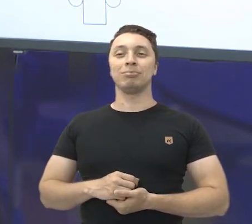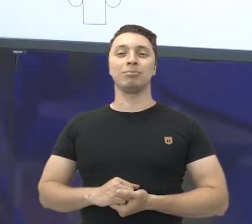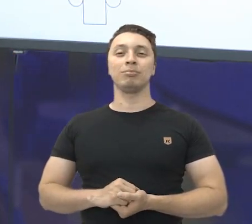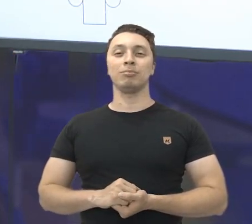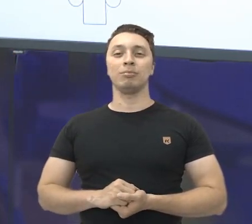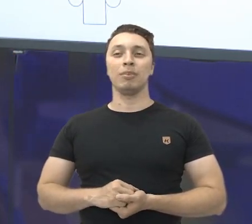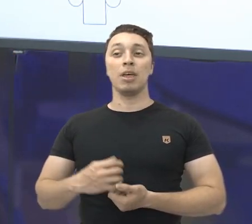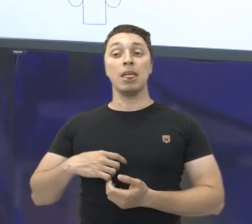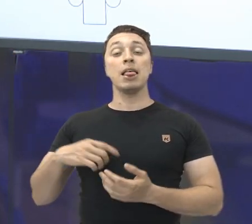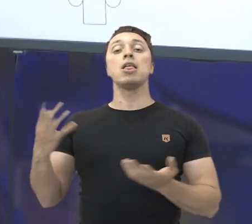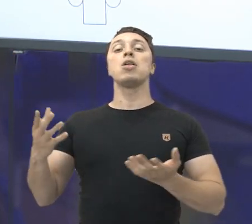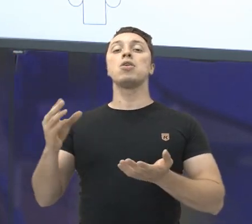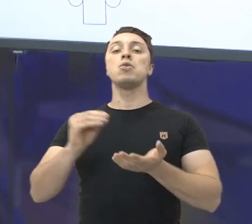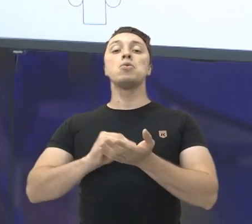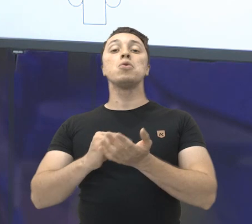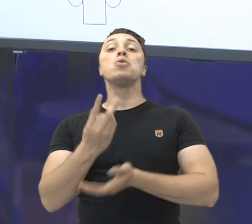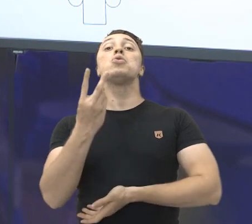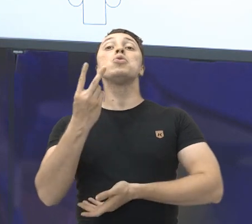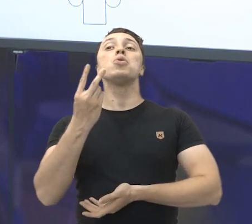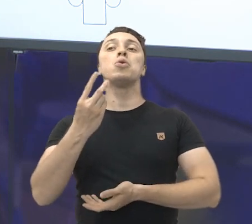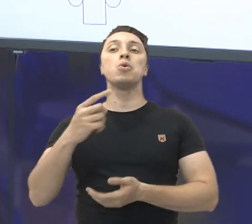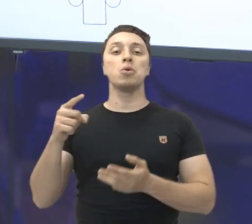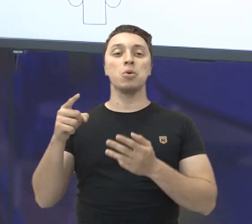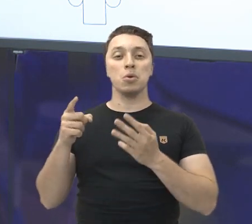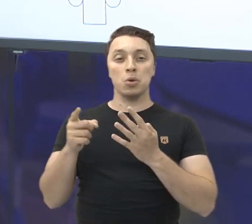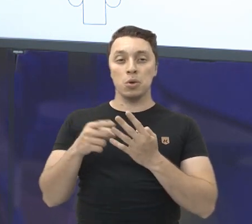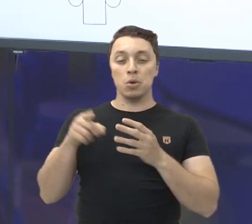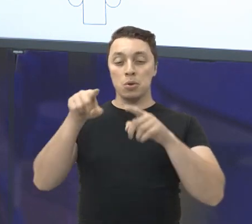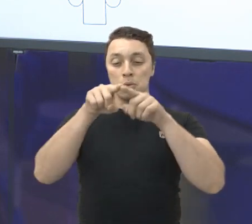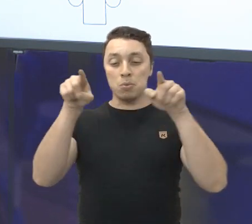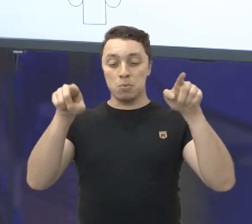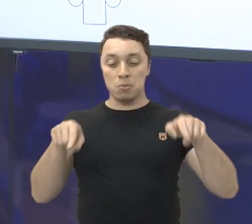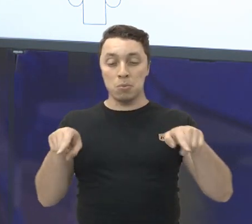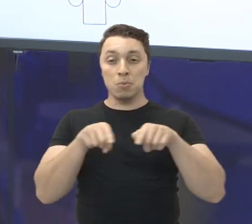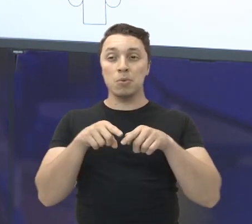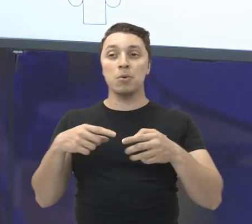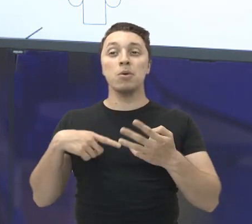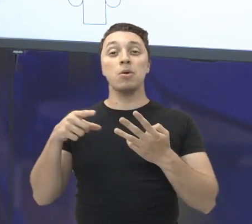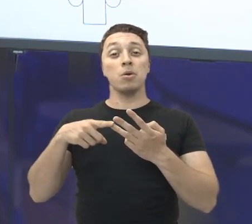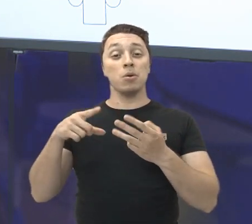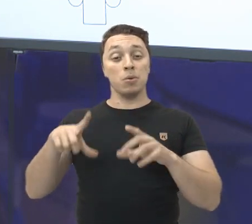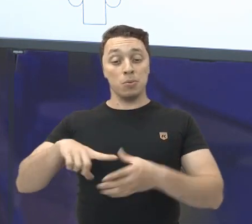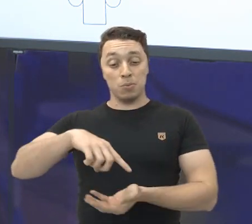Temos esses dois agora. Temos o bloco retangular e temos o cone.